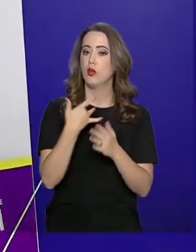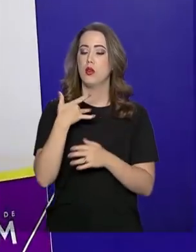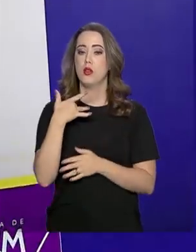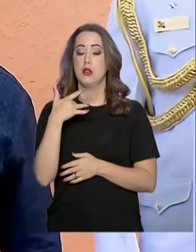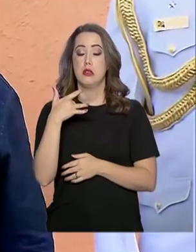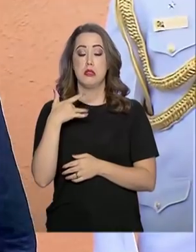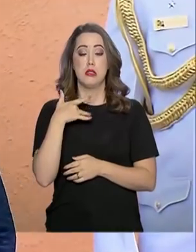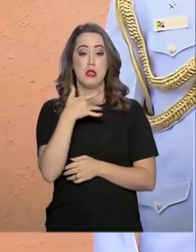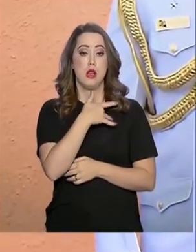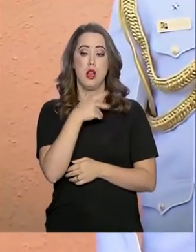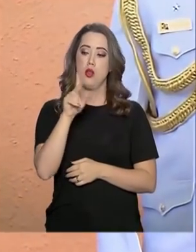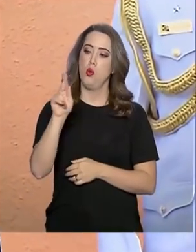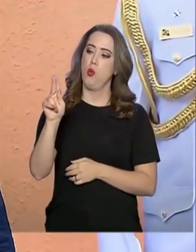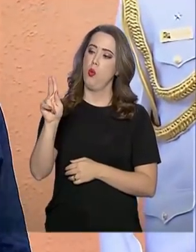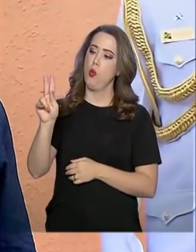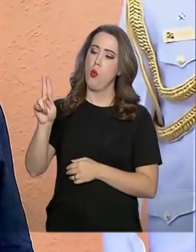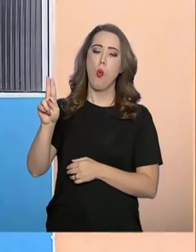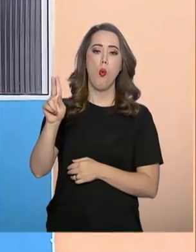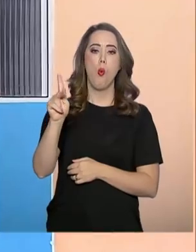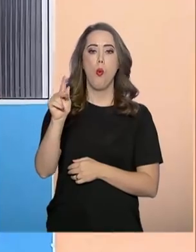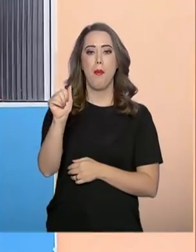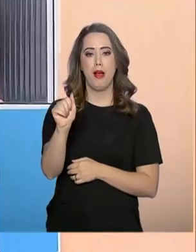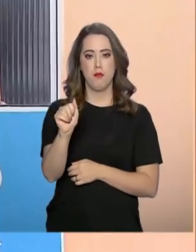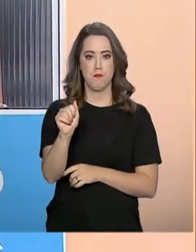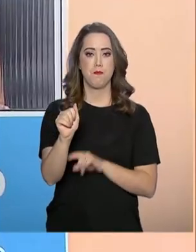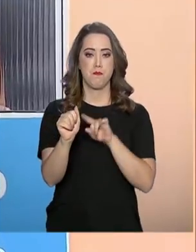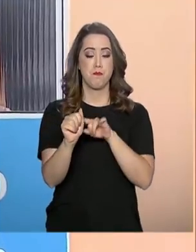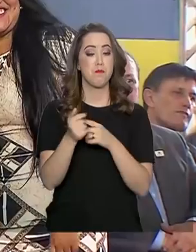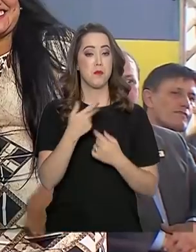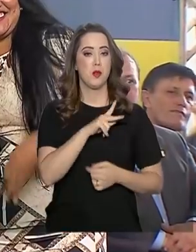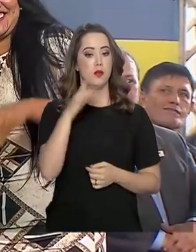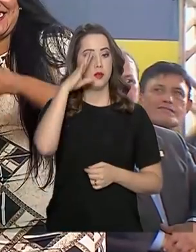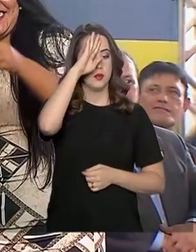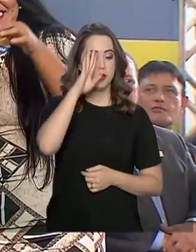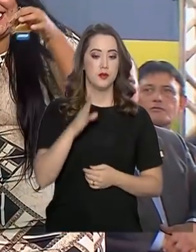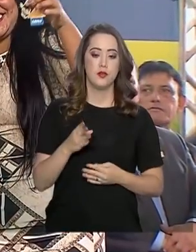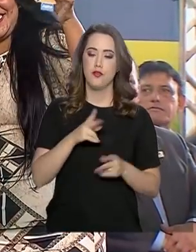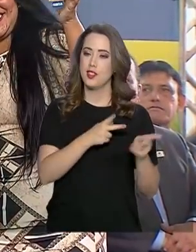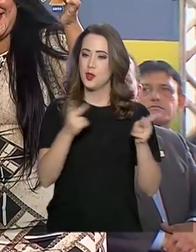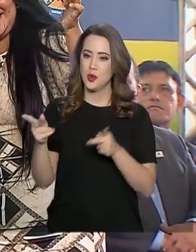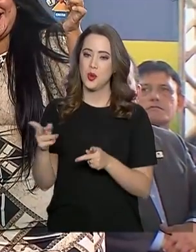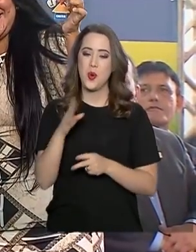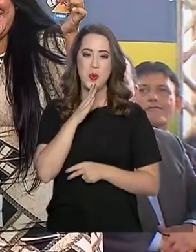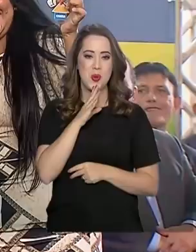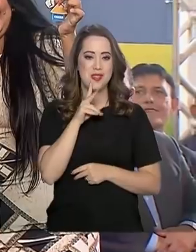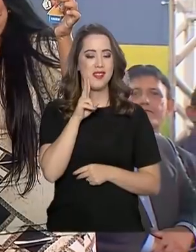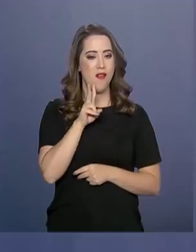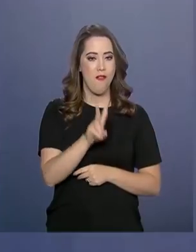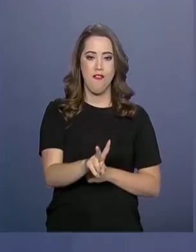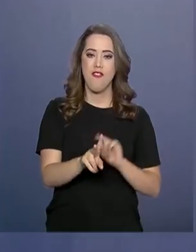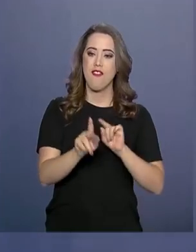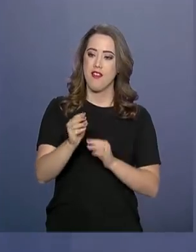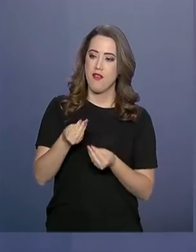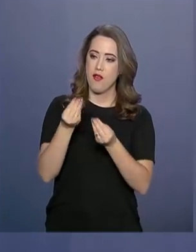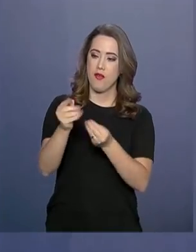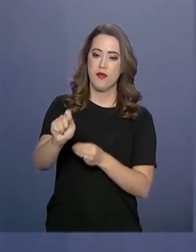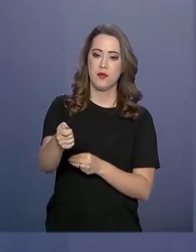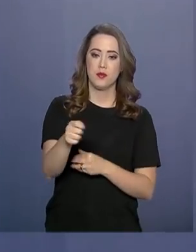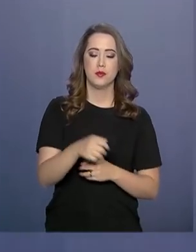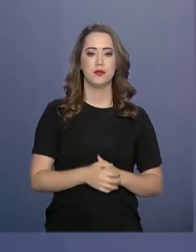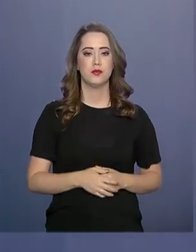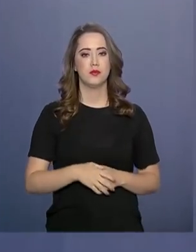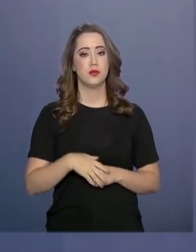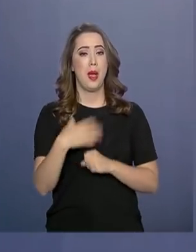atendimento. O presidente Jair Bolsonaro visitou o local e entregou as chaves para os novos moradores. A base da sociedade